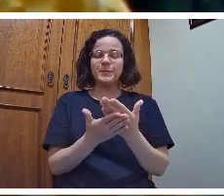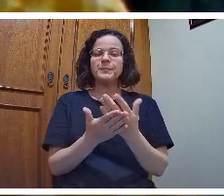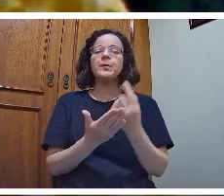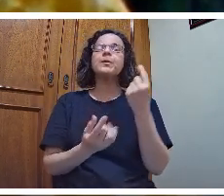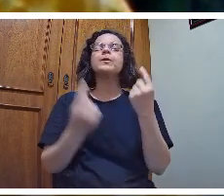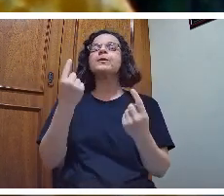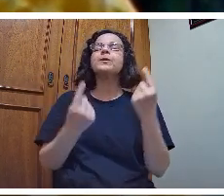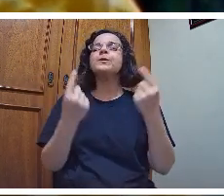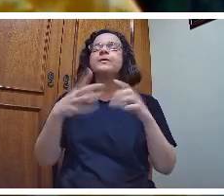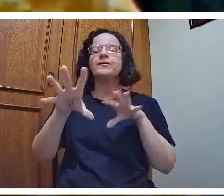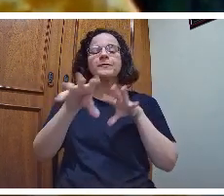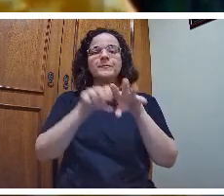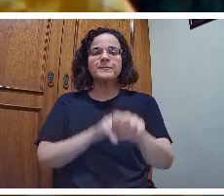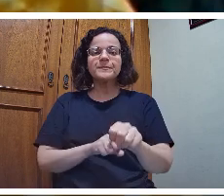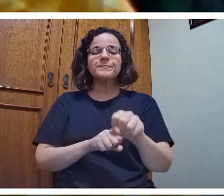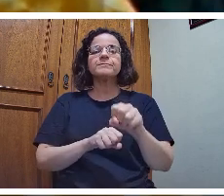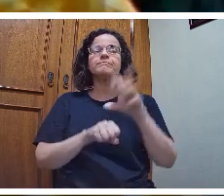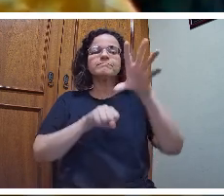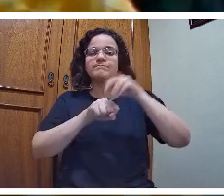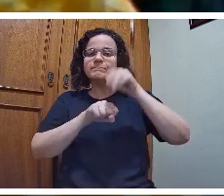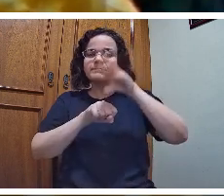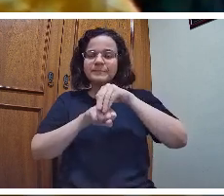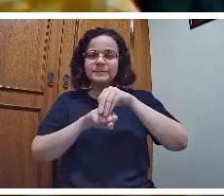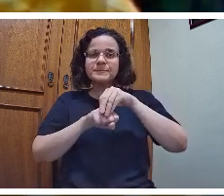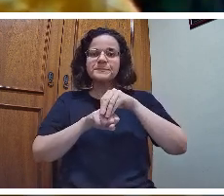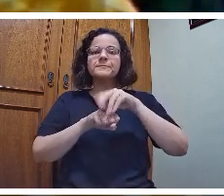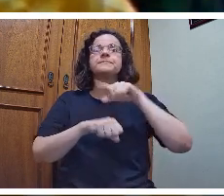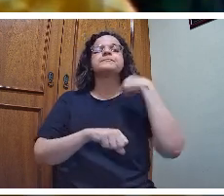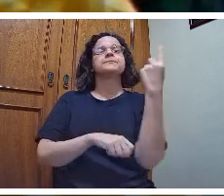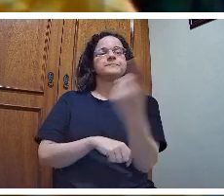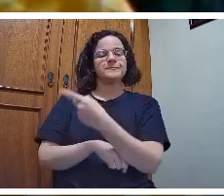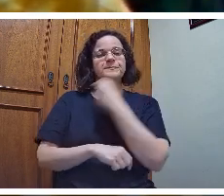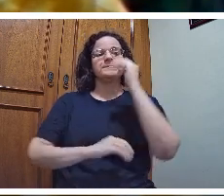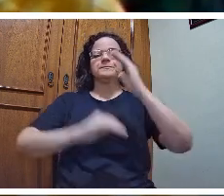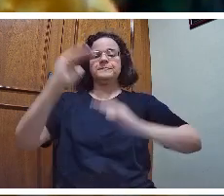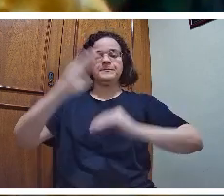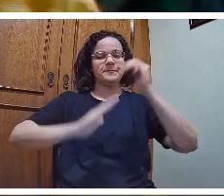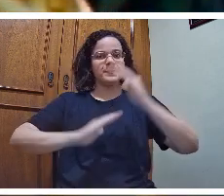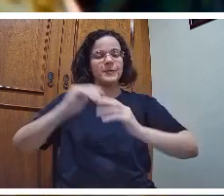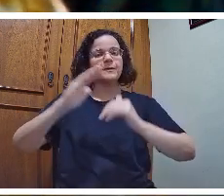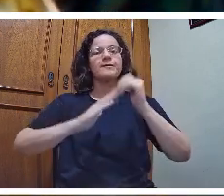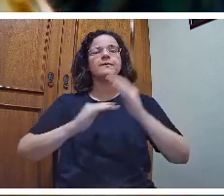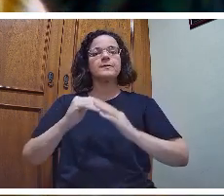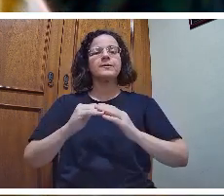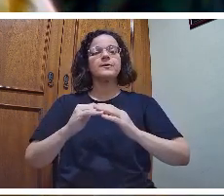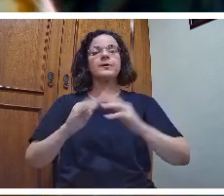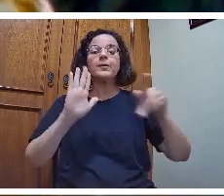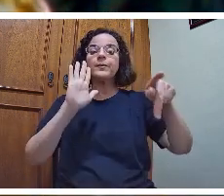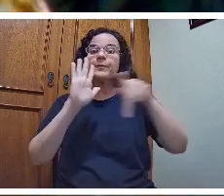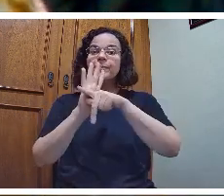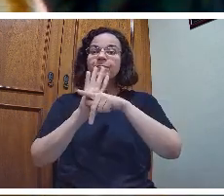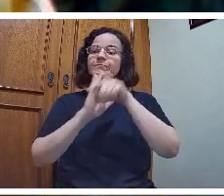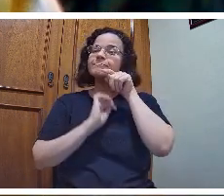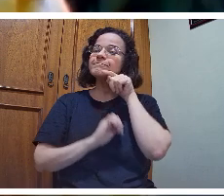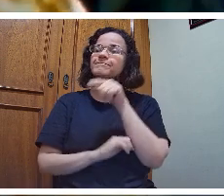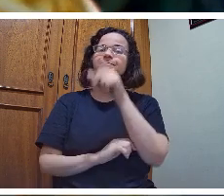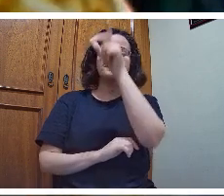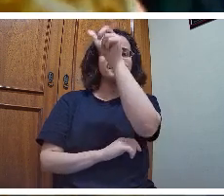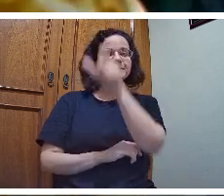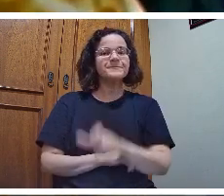de qual é a sua formação, o seu conhecimento, para que os nossos profissionais tenham, do próprio professor,